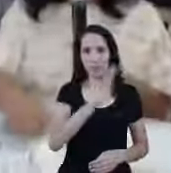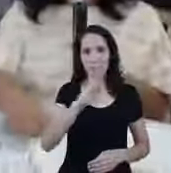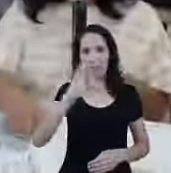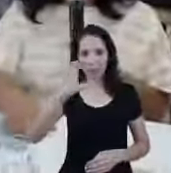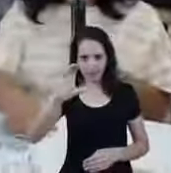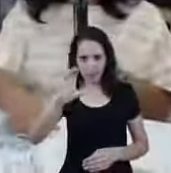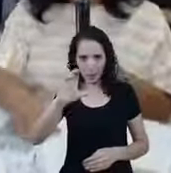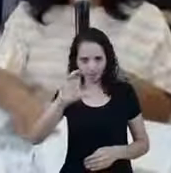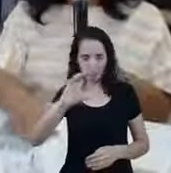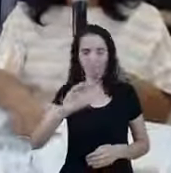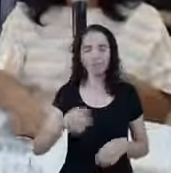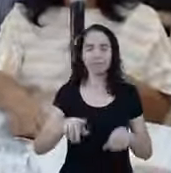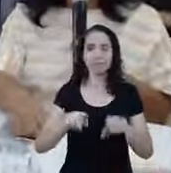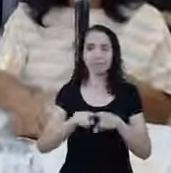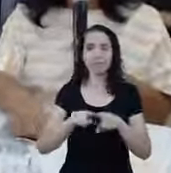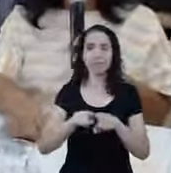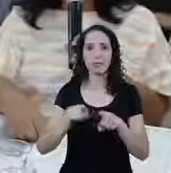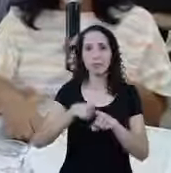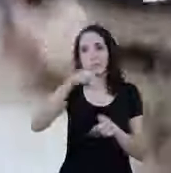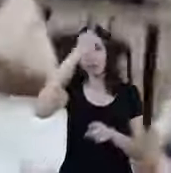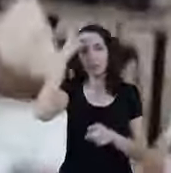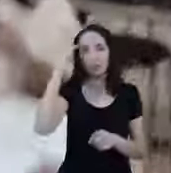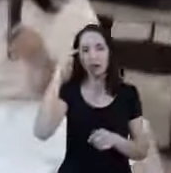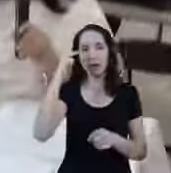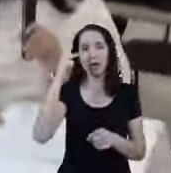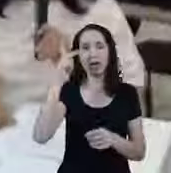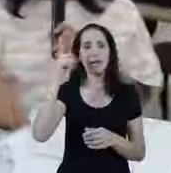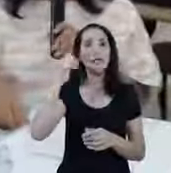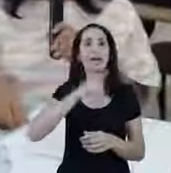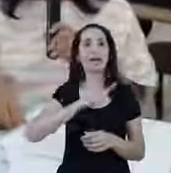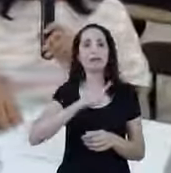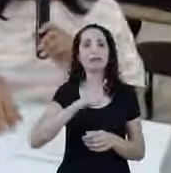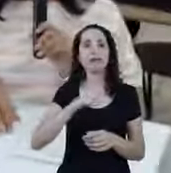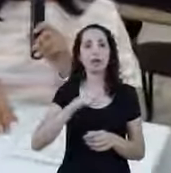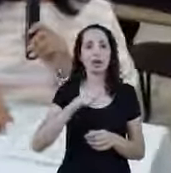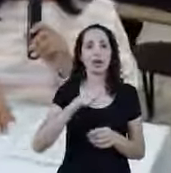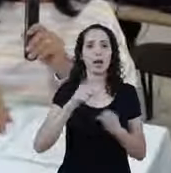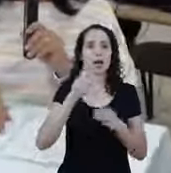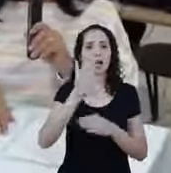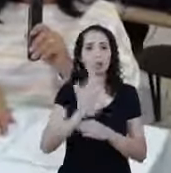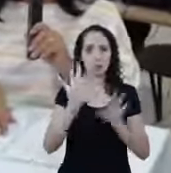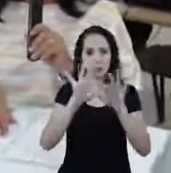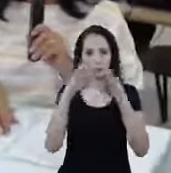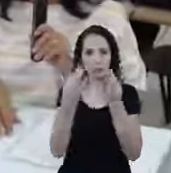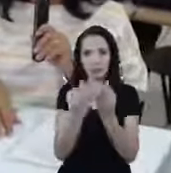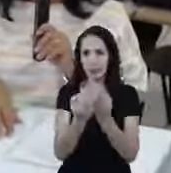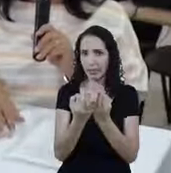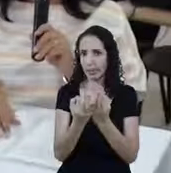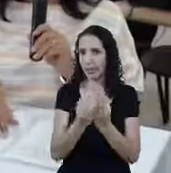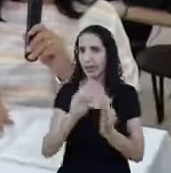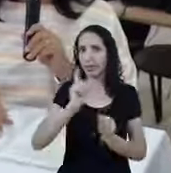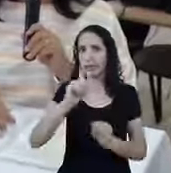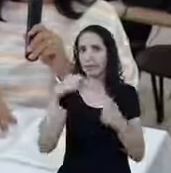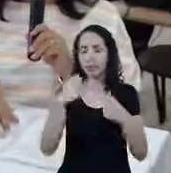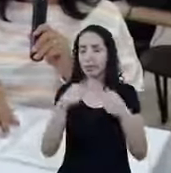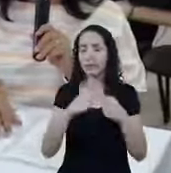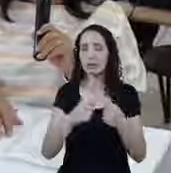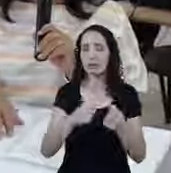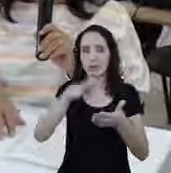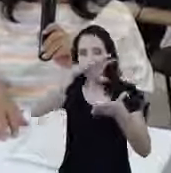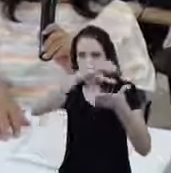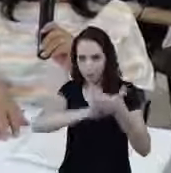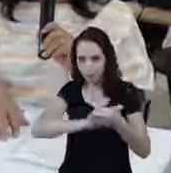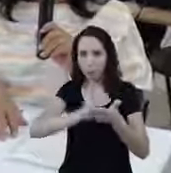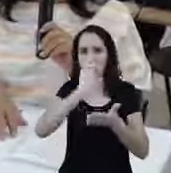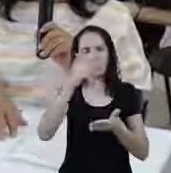Aqueles também que recebiam bolsa família, esses não precisarão, esses já estarão sendo liberados da mesma